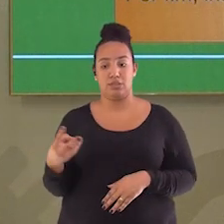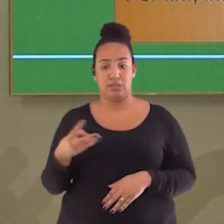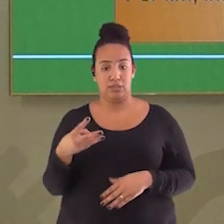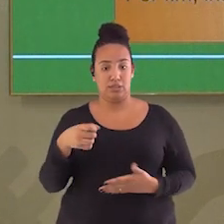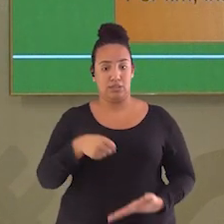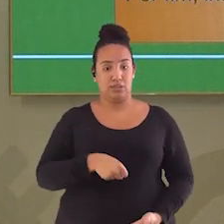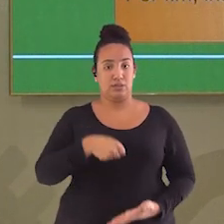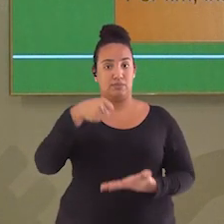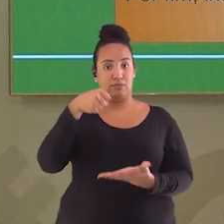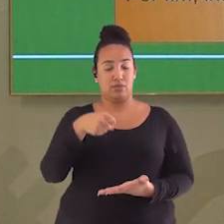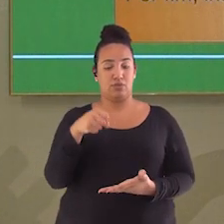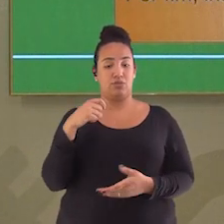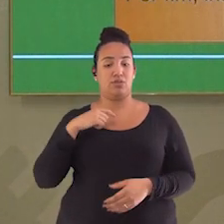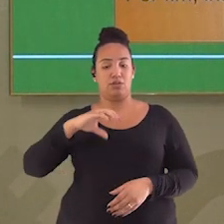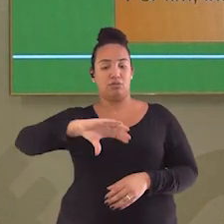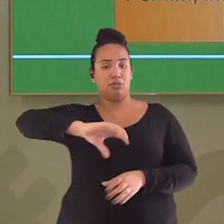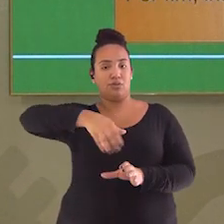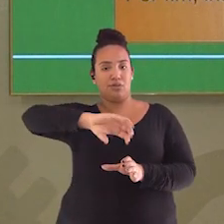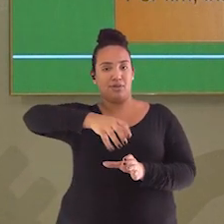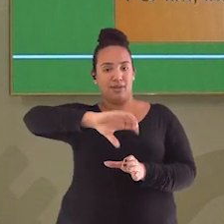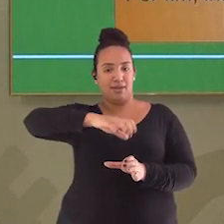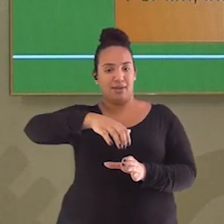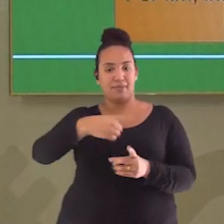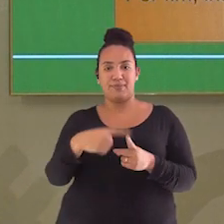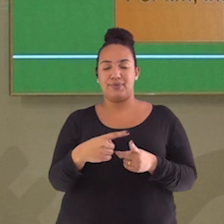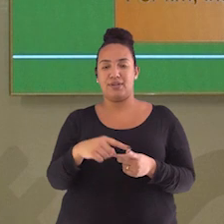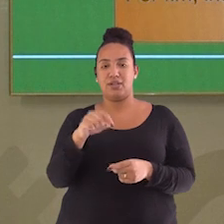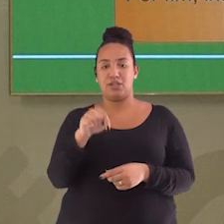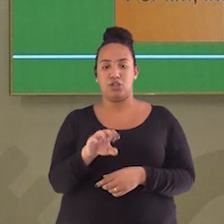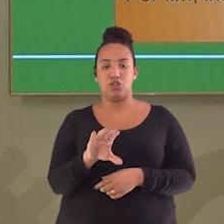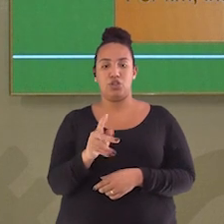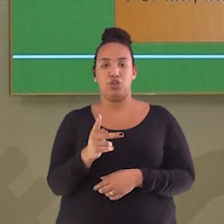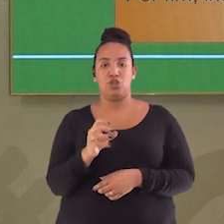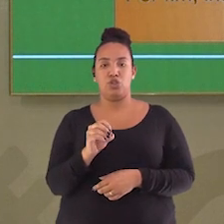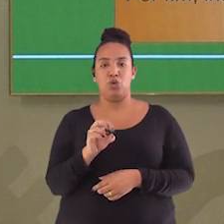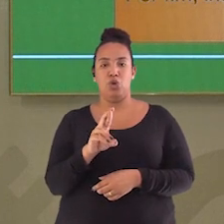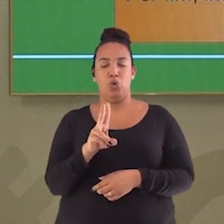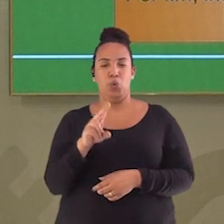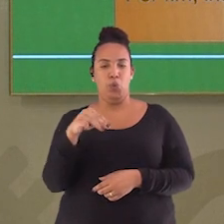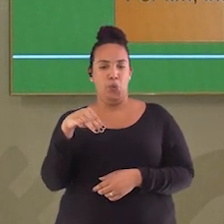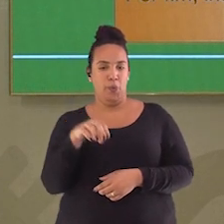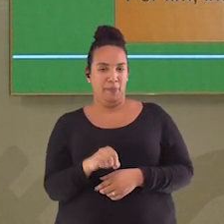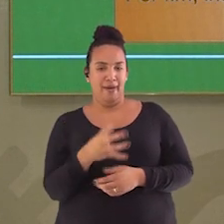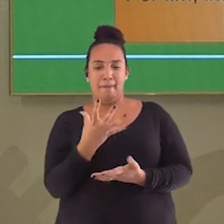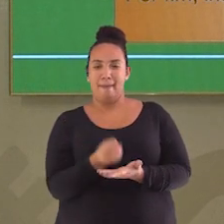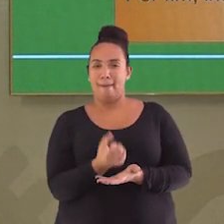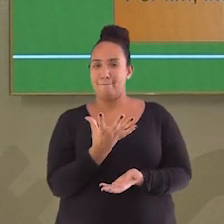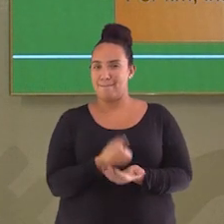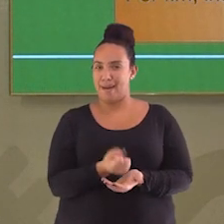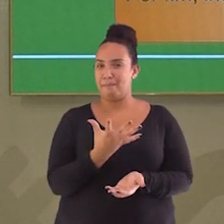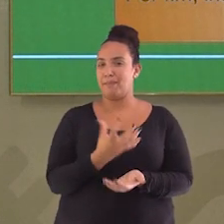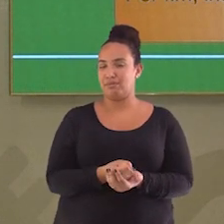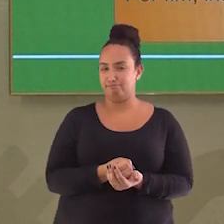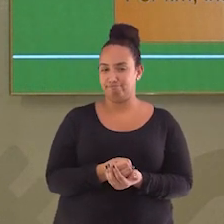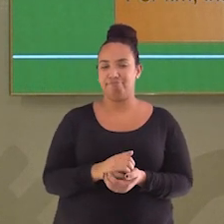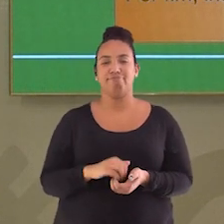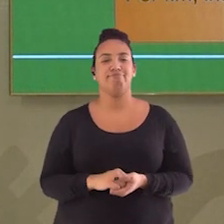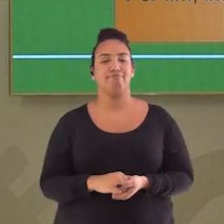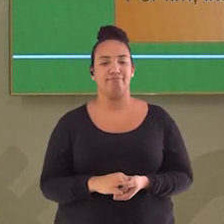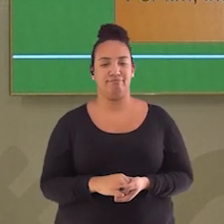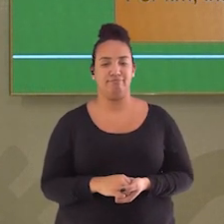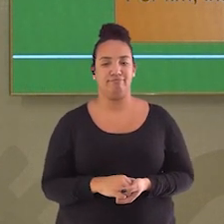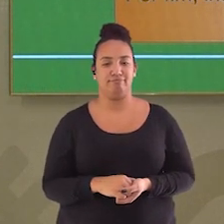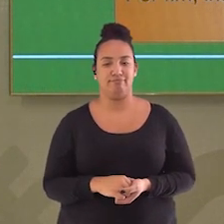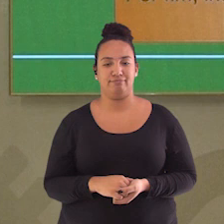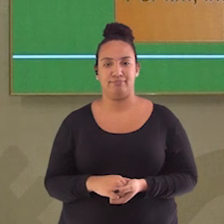balde e instalado o kit de torneira. Por quê? Para que possa ser coletado o churume, que vai ser depositado